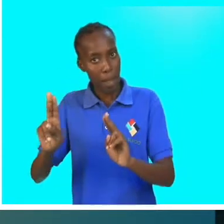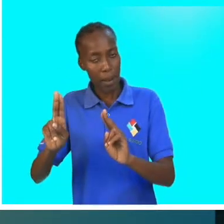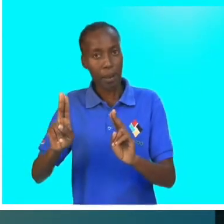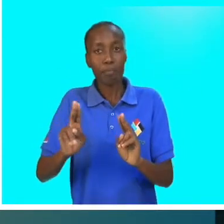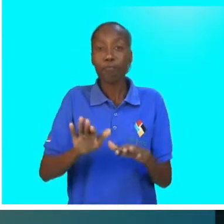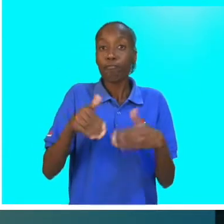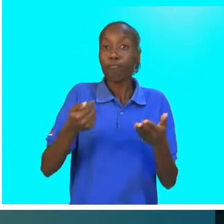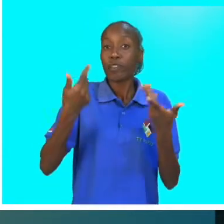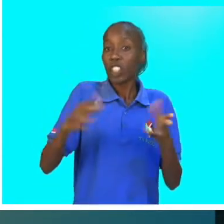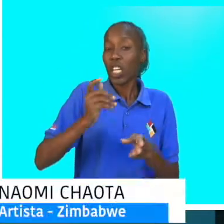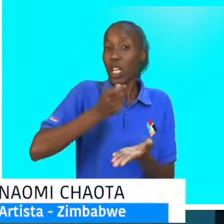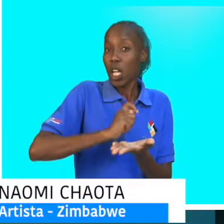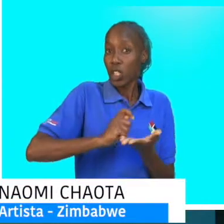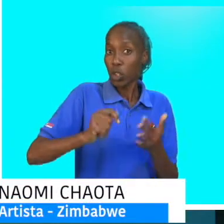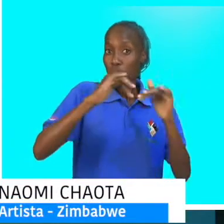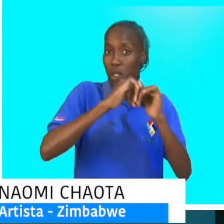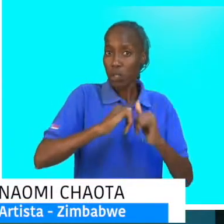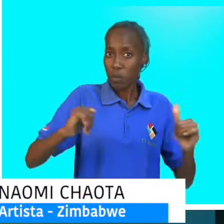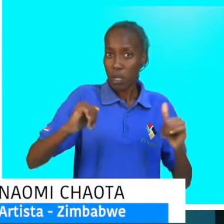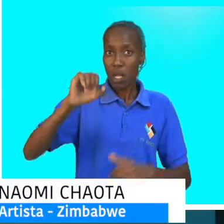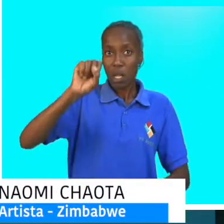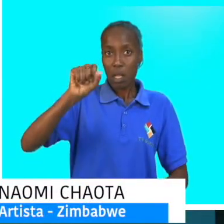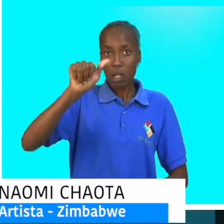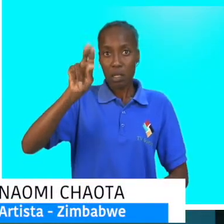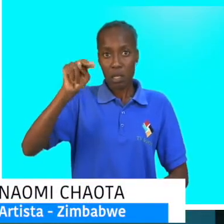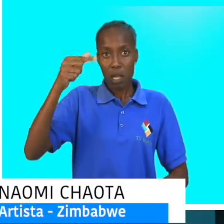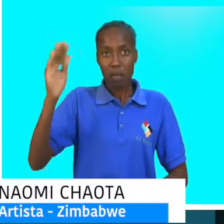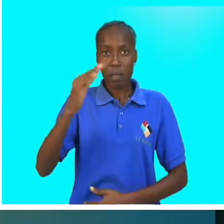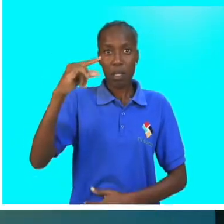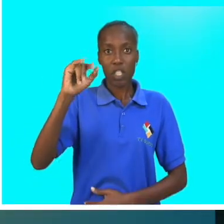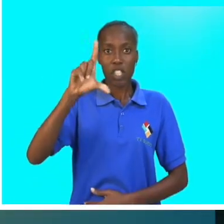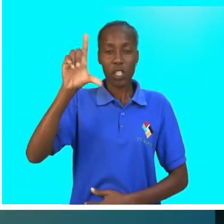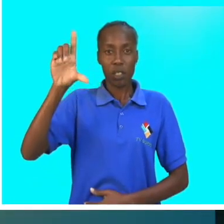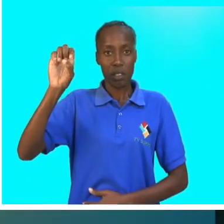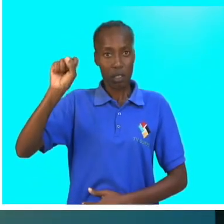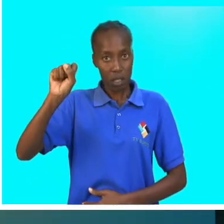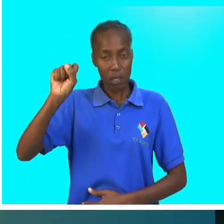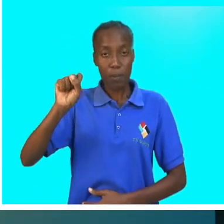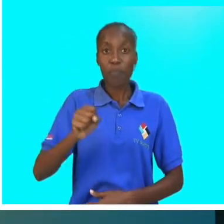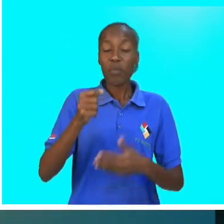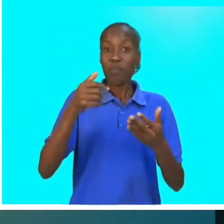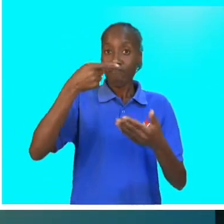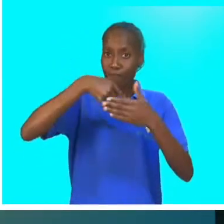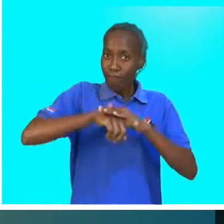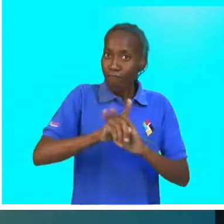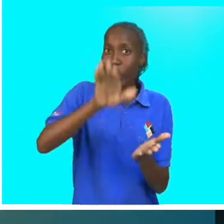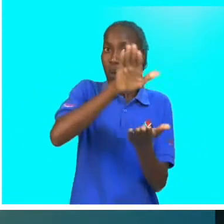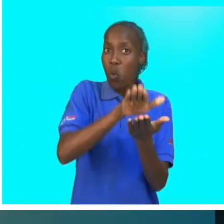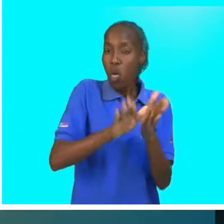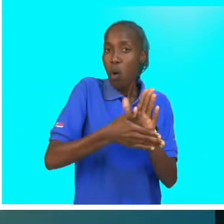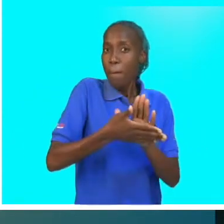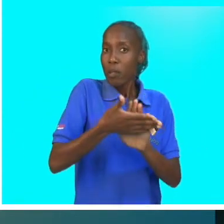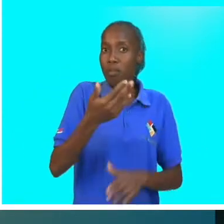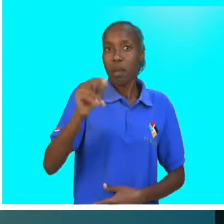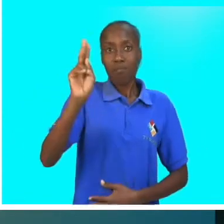Eu frequentei a Escola Especial St. Gilles. Foi onde comecei a